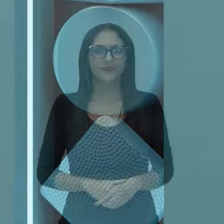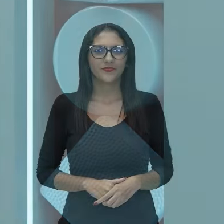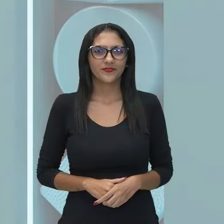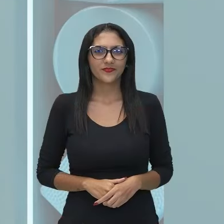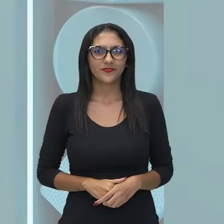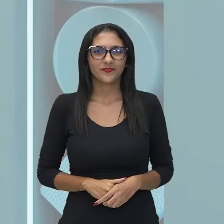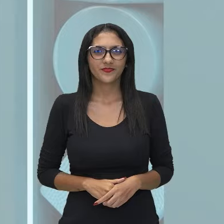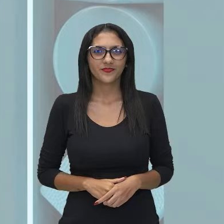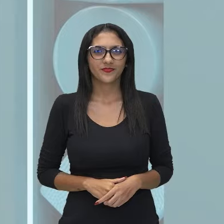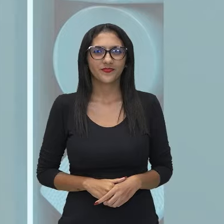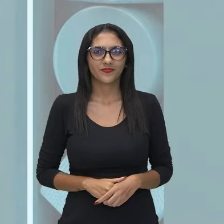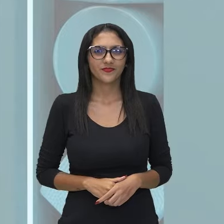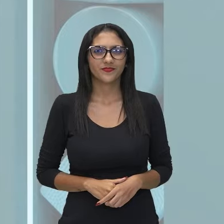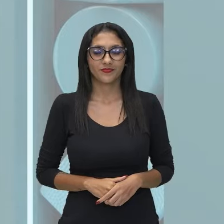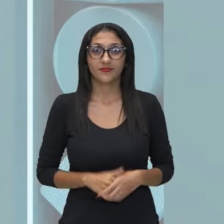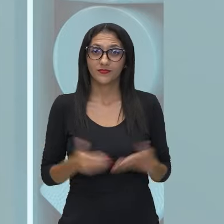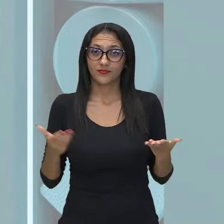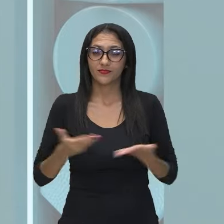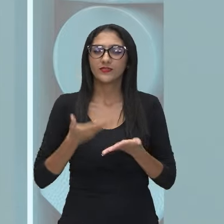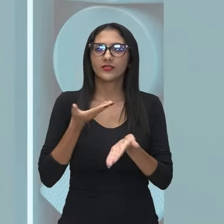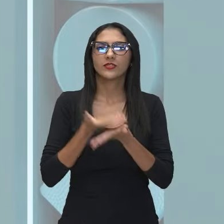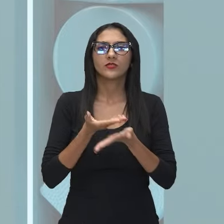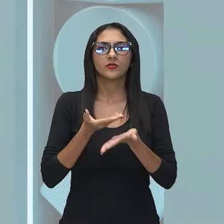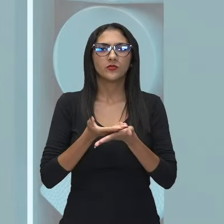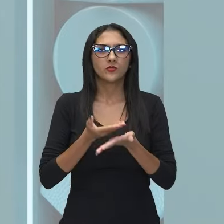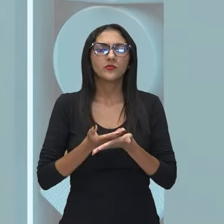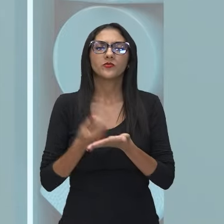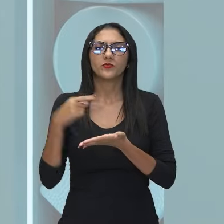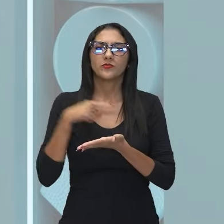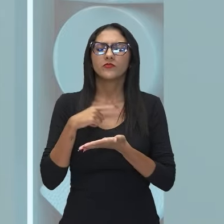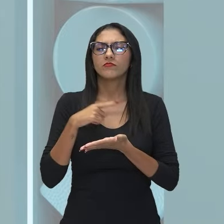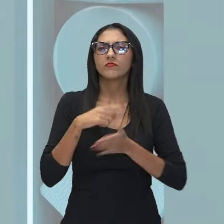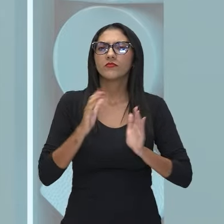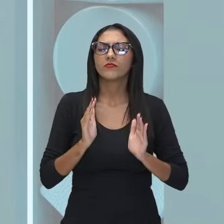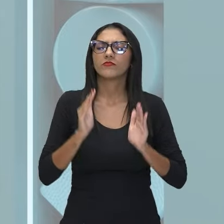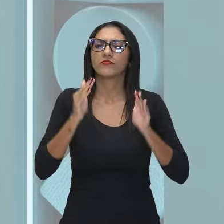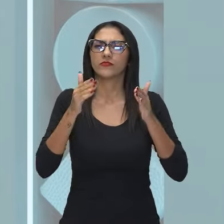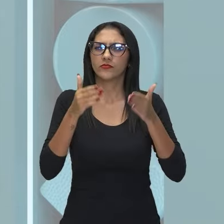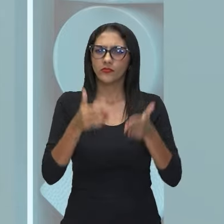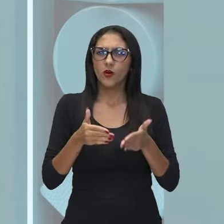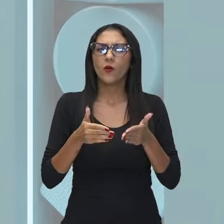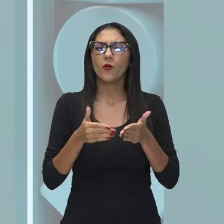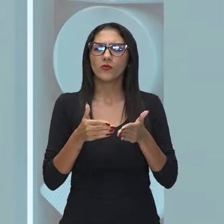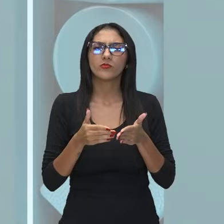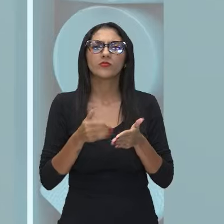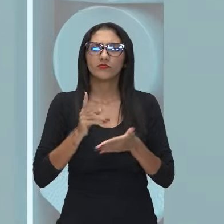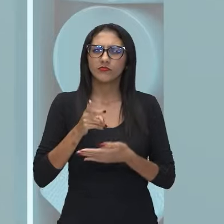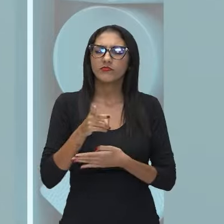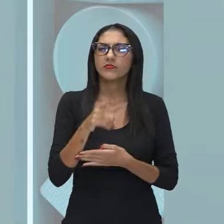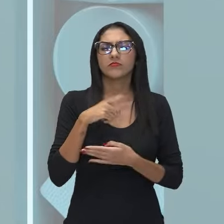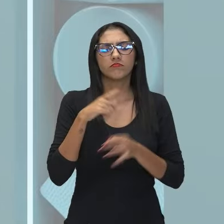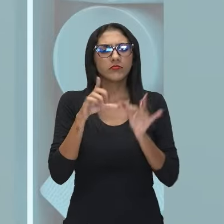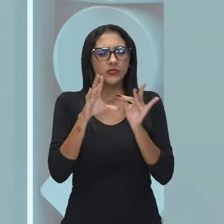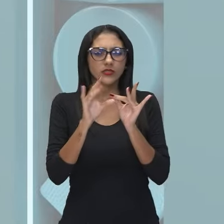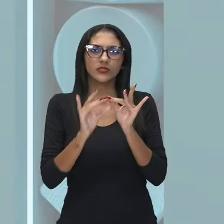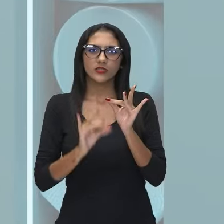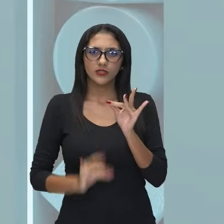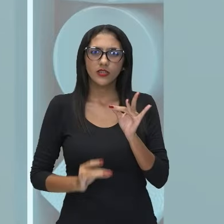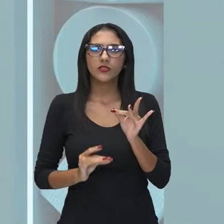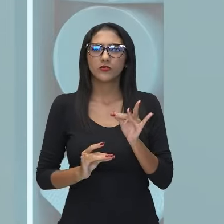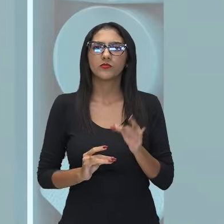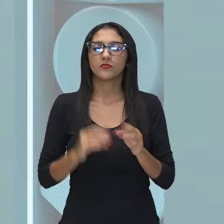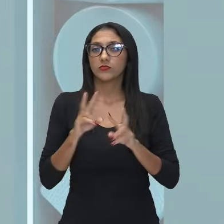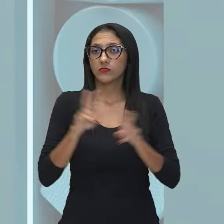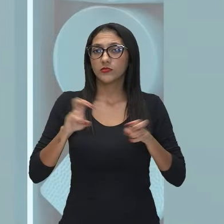Neste módulo, nós estamos enfocando, focalizando e trabalhando de maneira bastante especial o